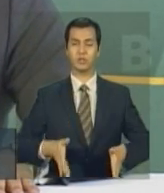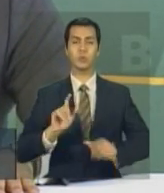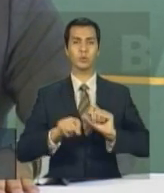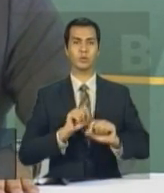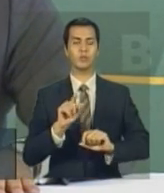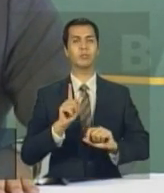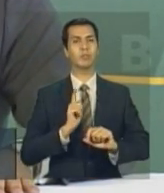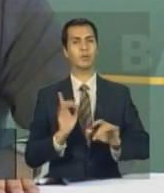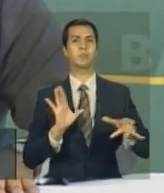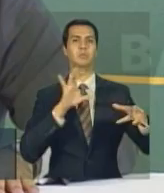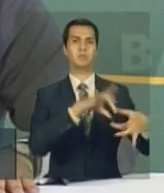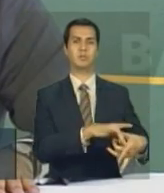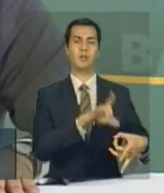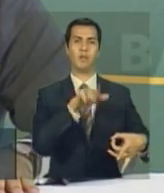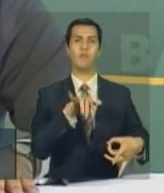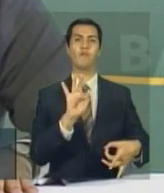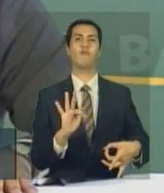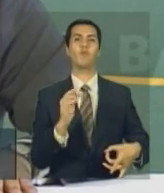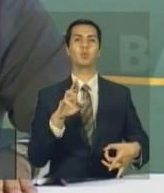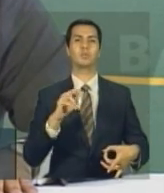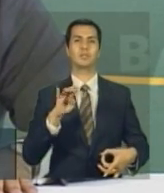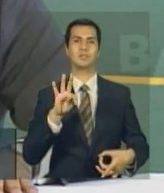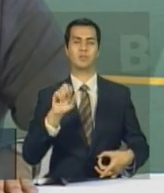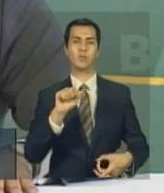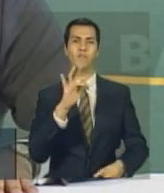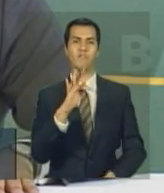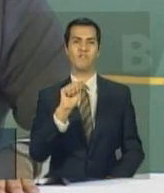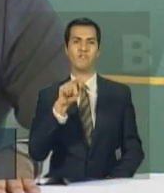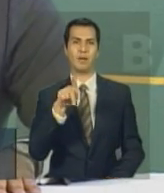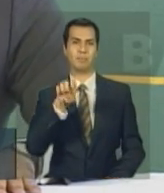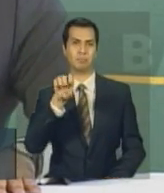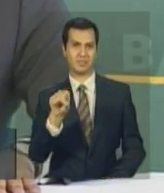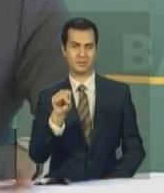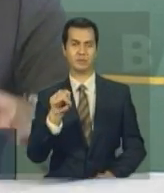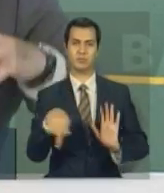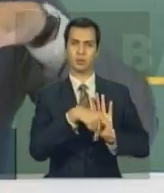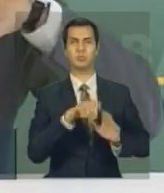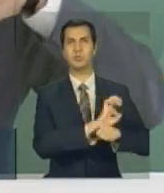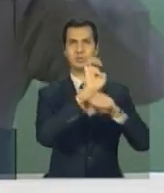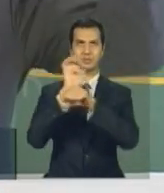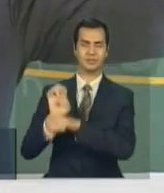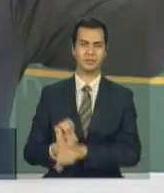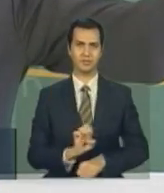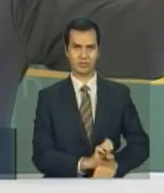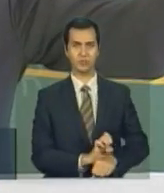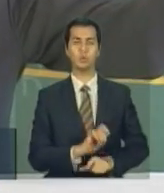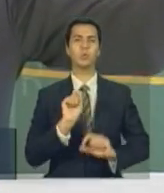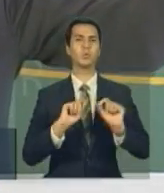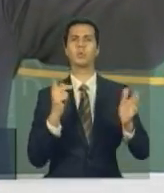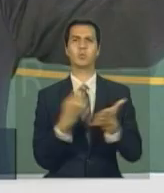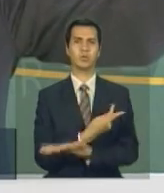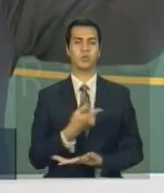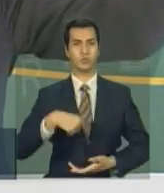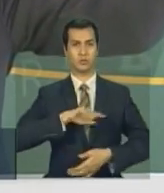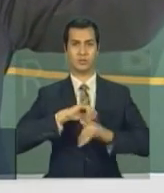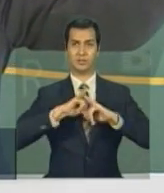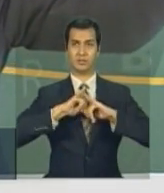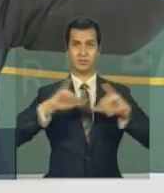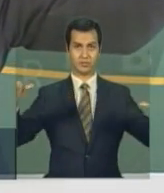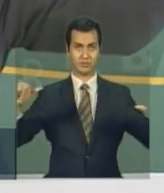Amparo à Pesquisa dos Estados, com as FAPs. Como isso vai ser feito? Nós fazemos o anúncio internacional.